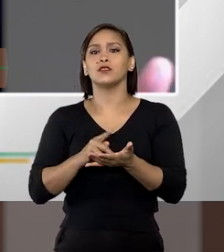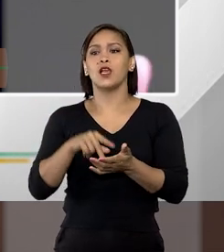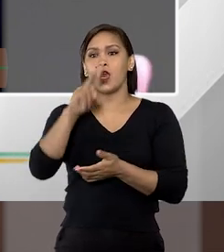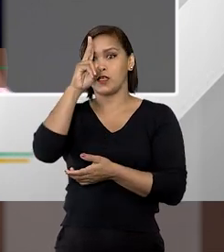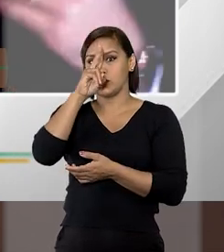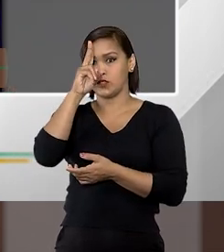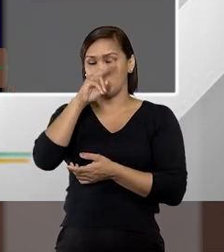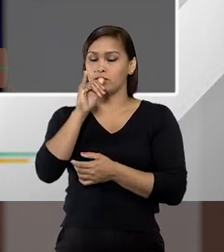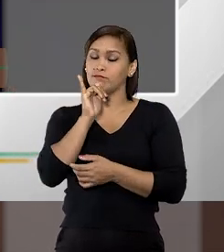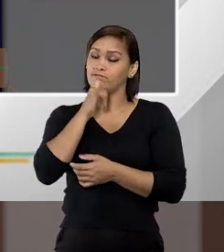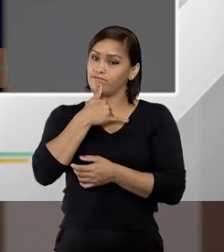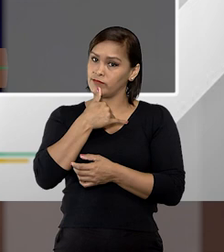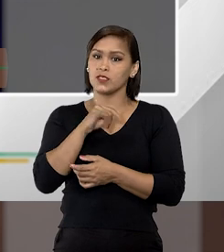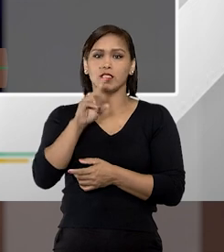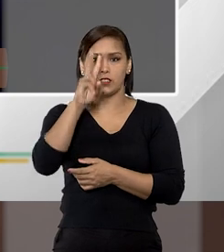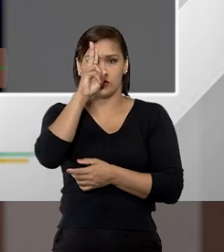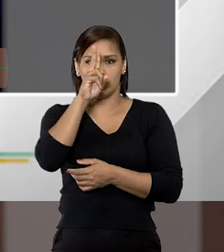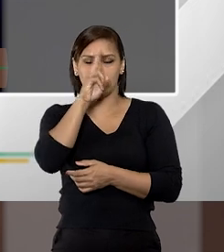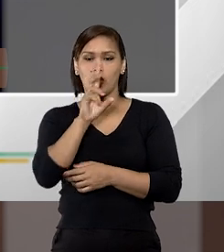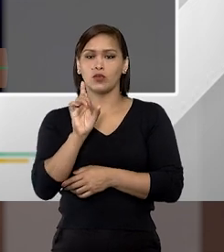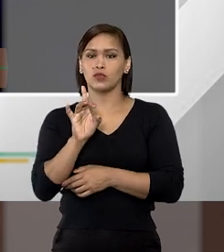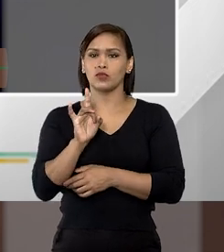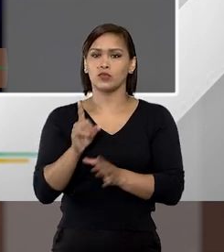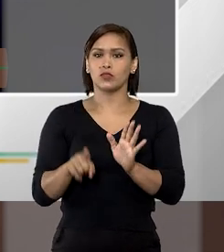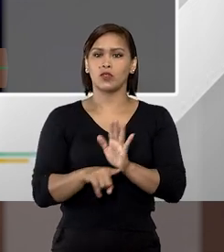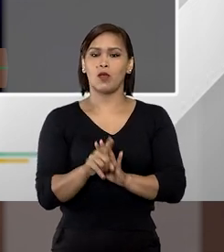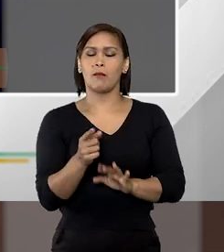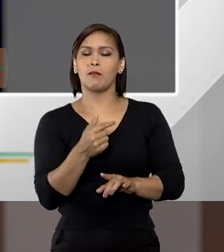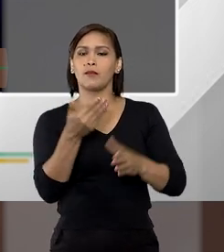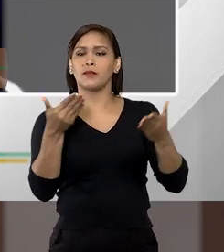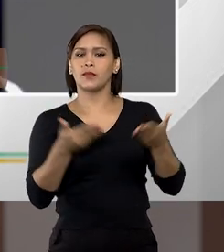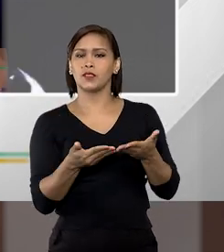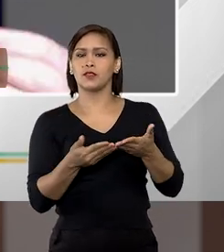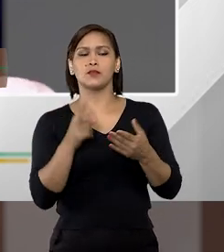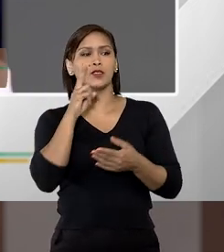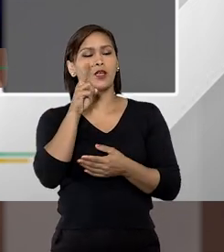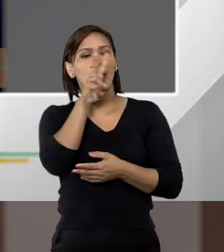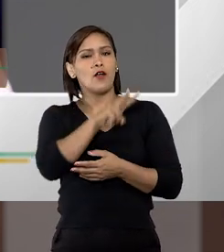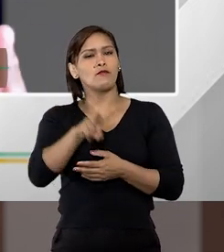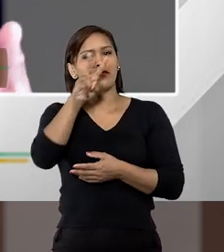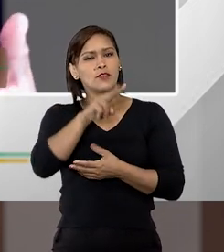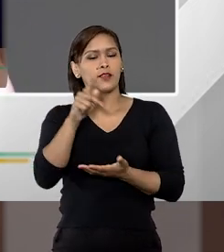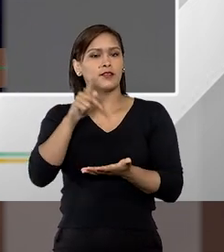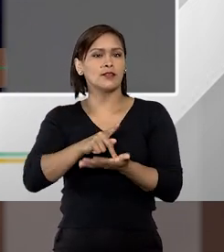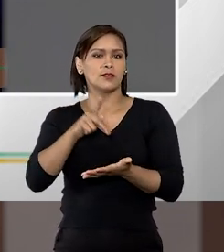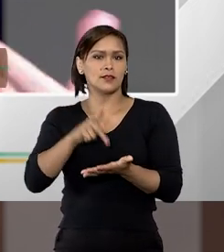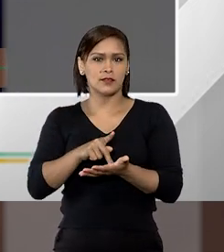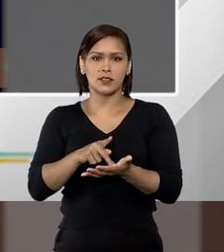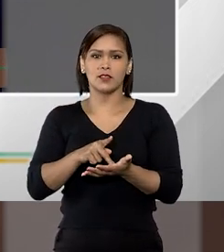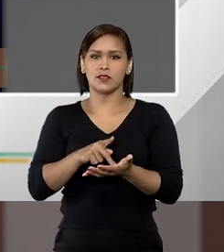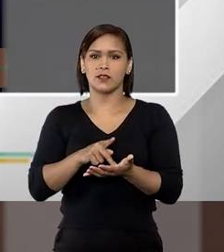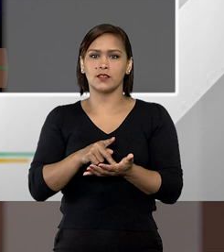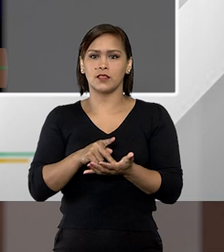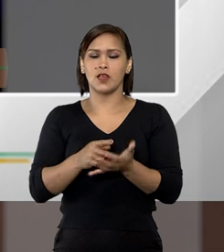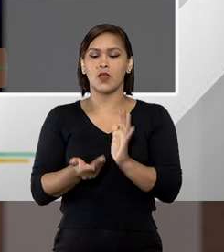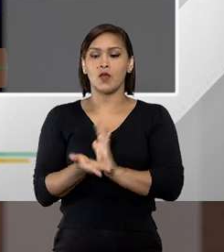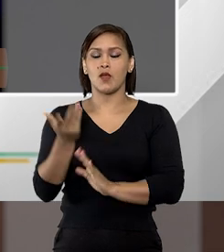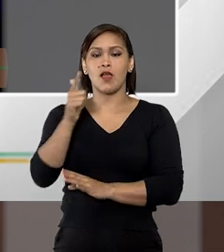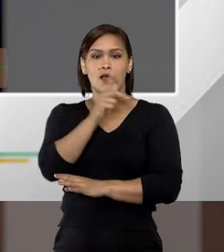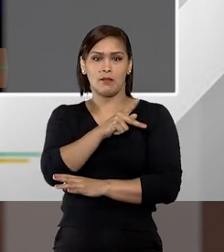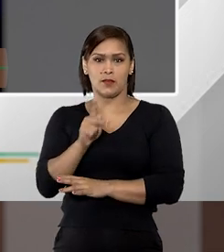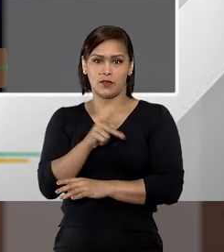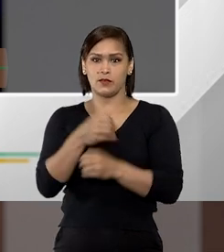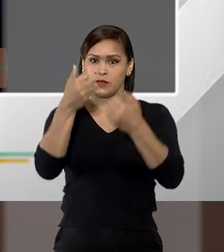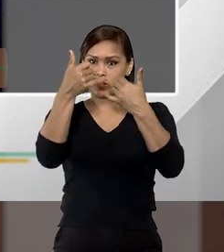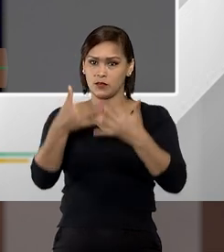histórico, um triste fato histórico, mas que, para a gente ver que realmente, quando a professora colocou,